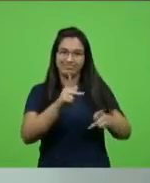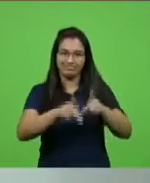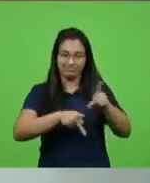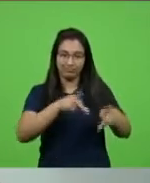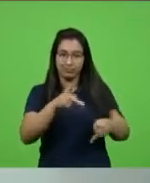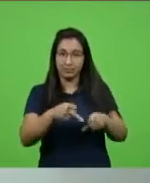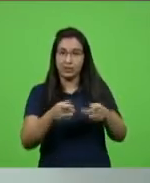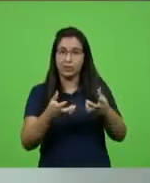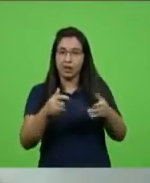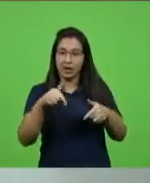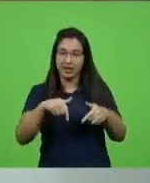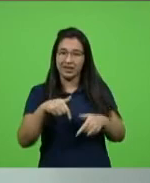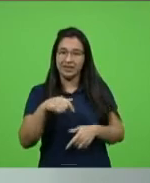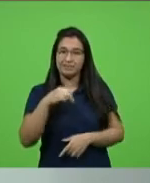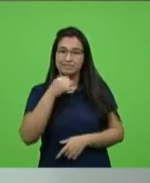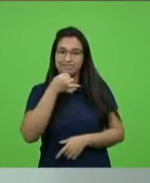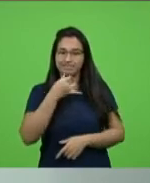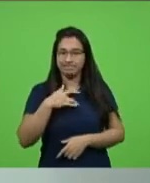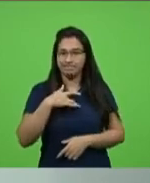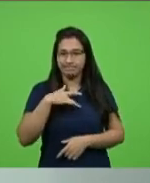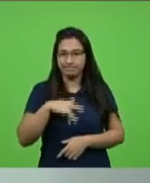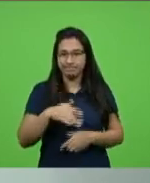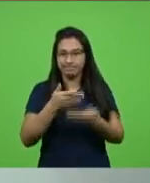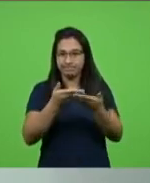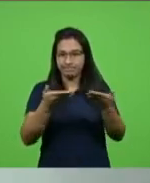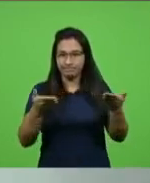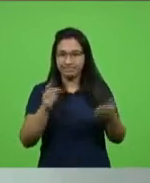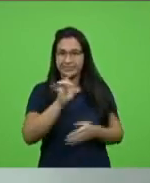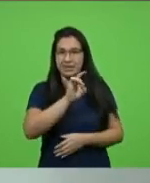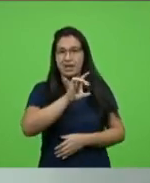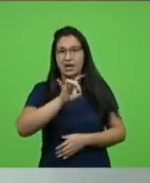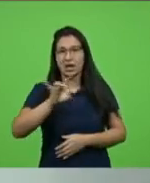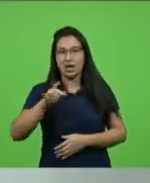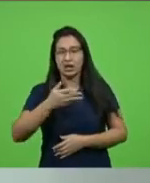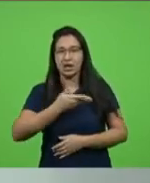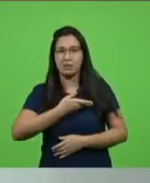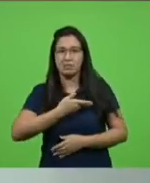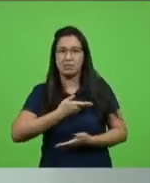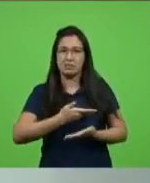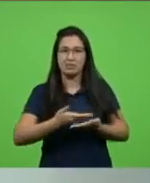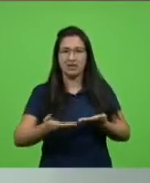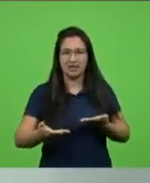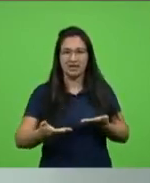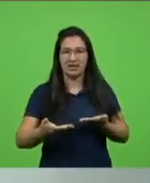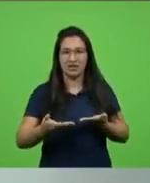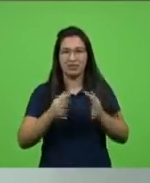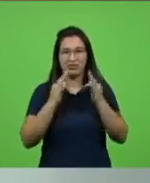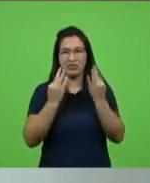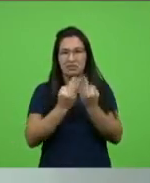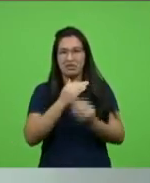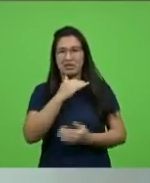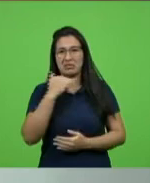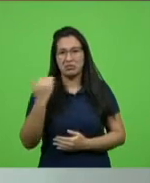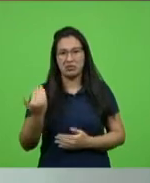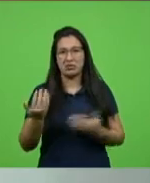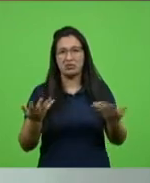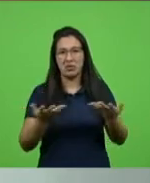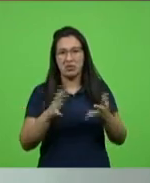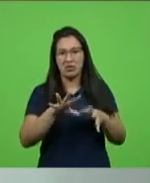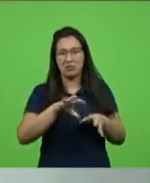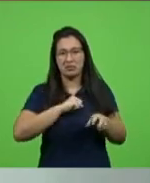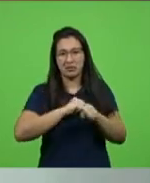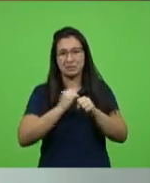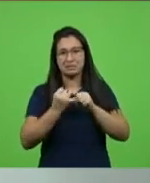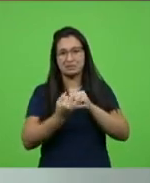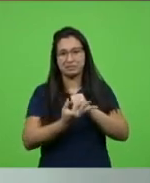lamentar e me solidarizar a cada colega que perdeu pessoas importantes para a Covid até esse momento. Não